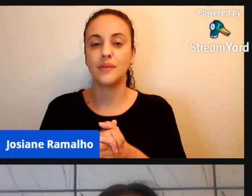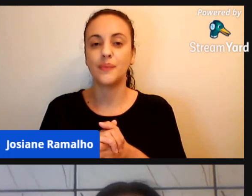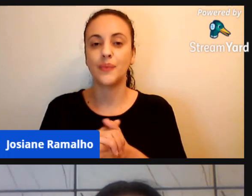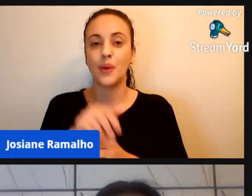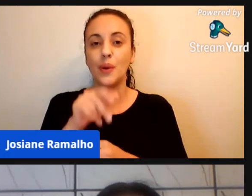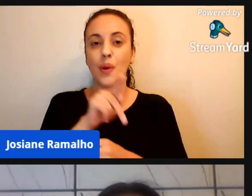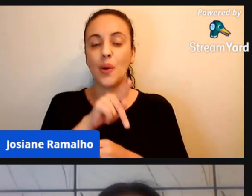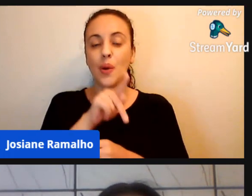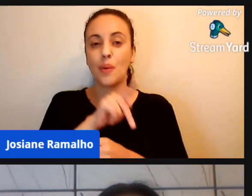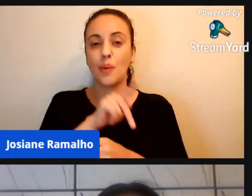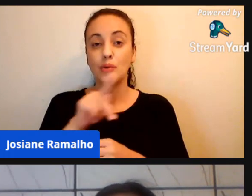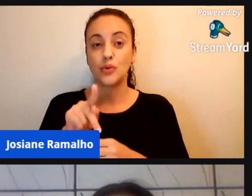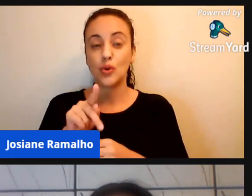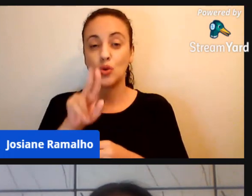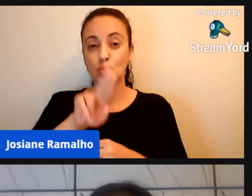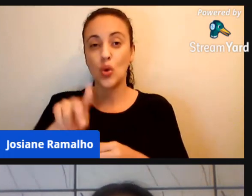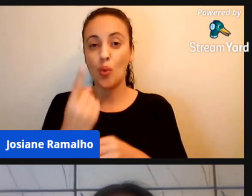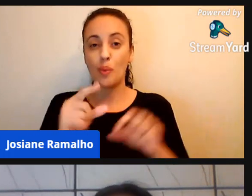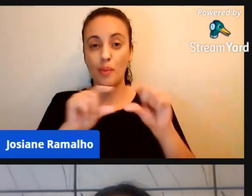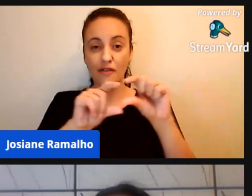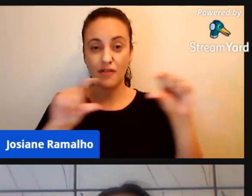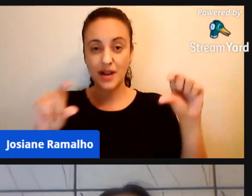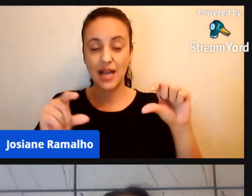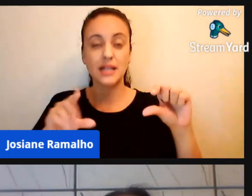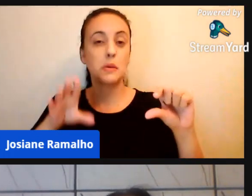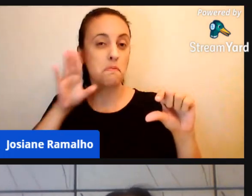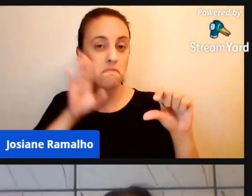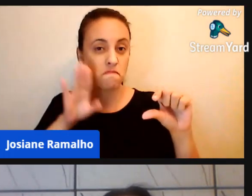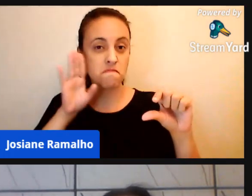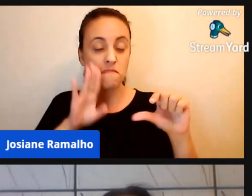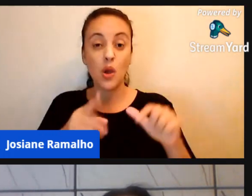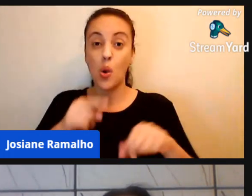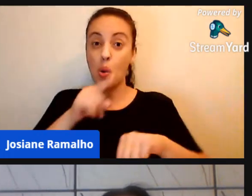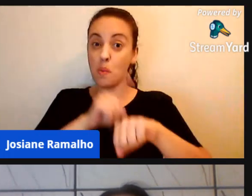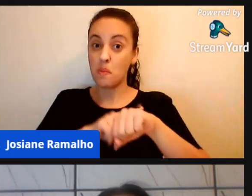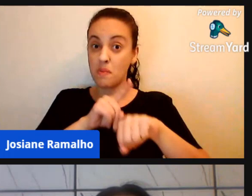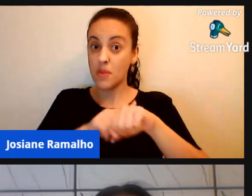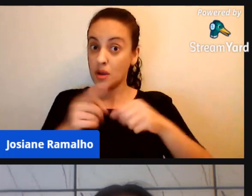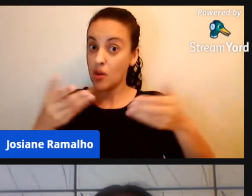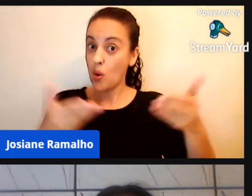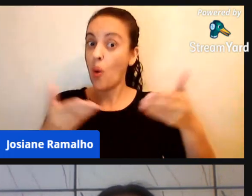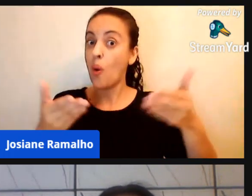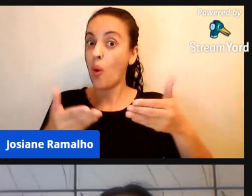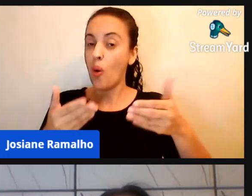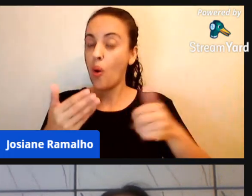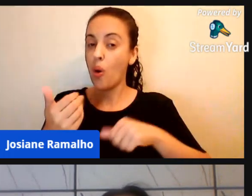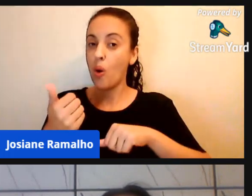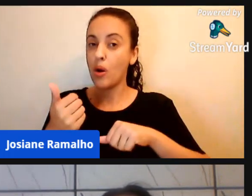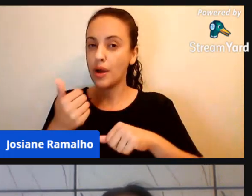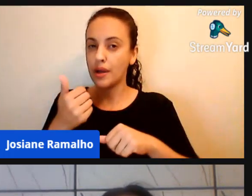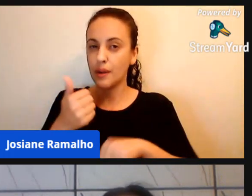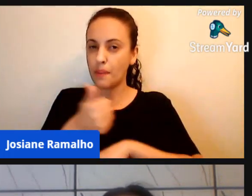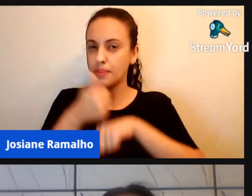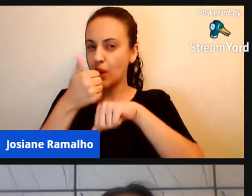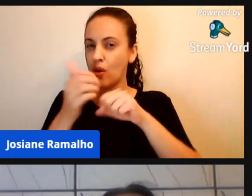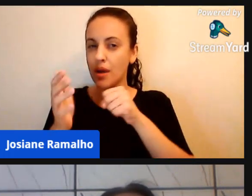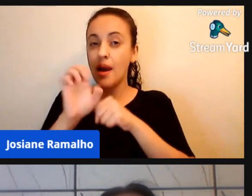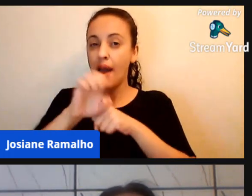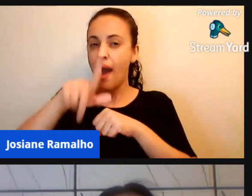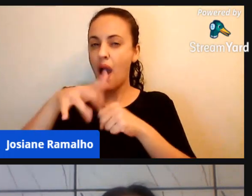finalizou assim, com uma frase, né, bem bacana, que é o momento agora, né, é o acolhimento, a,